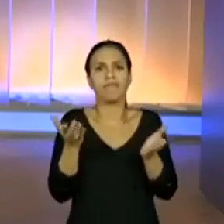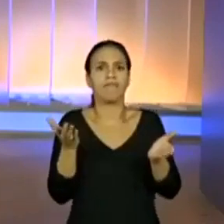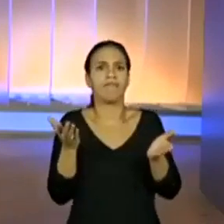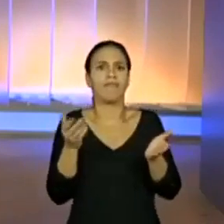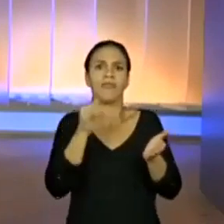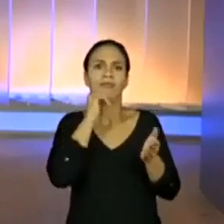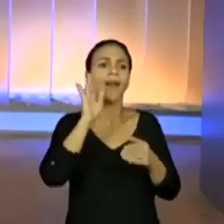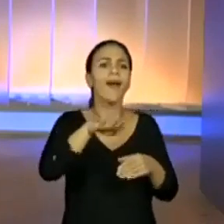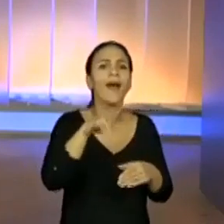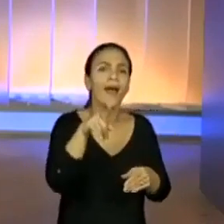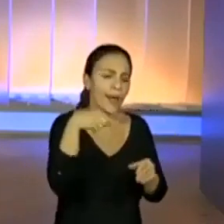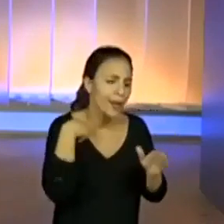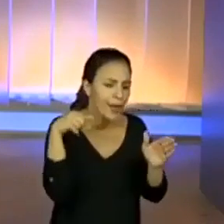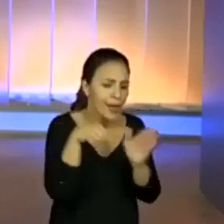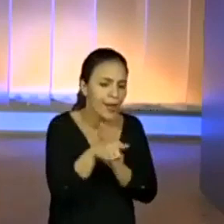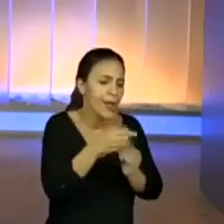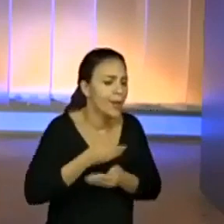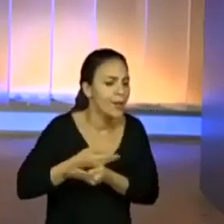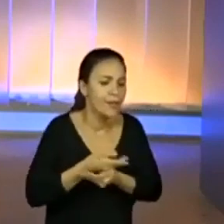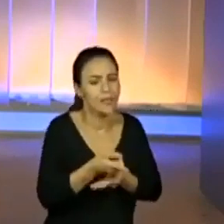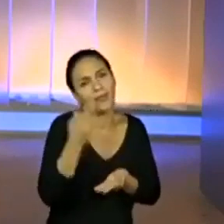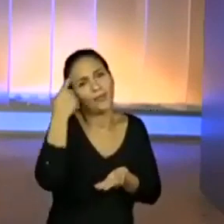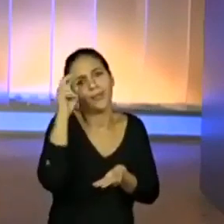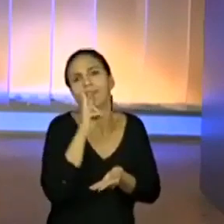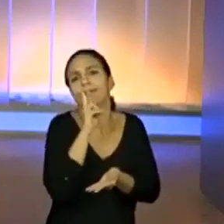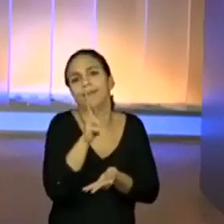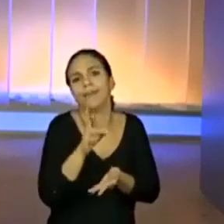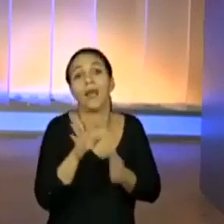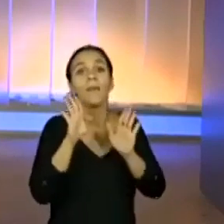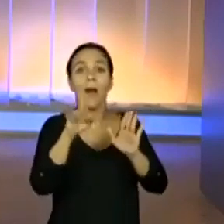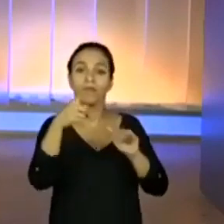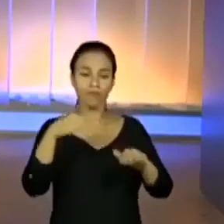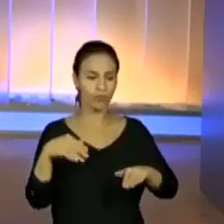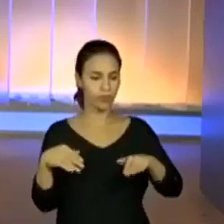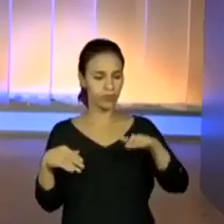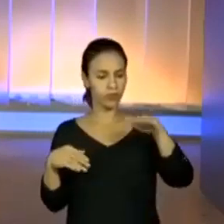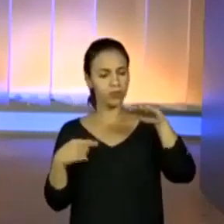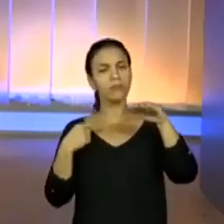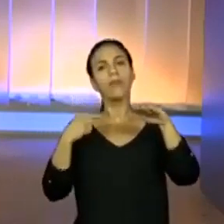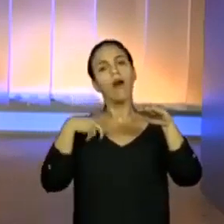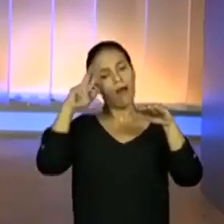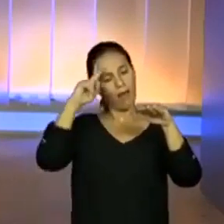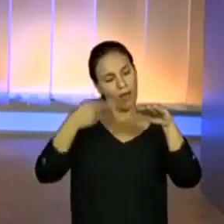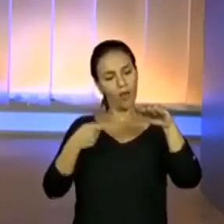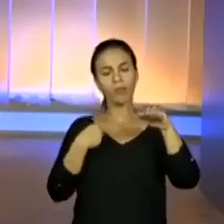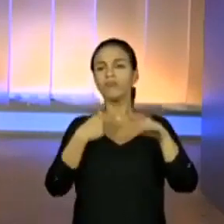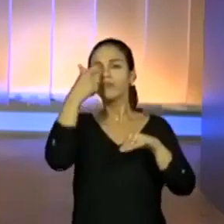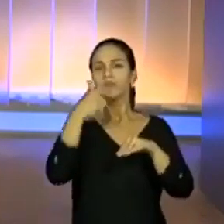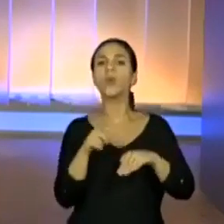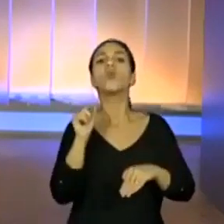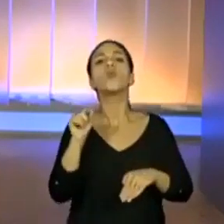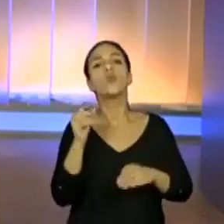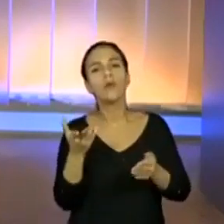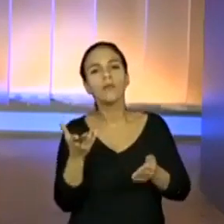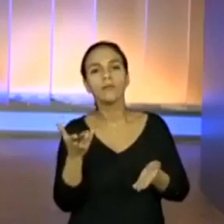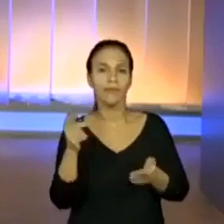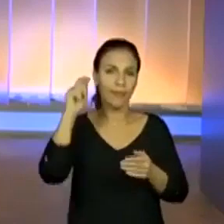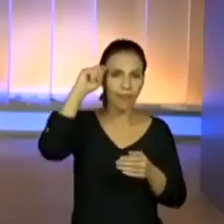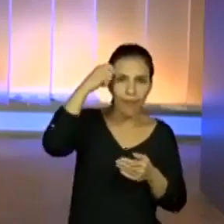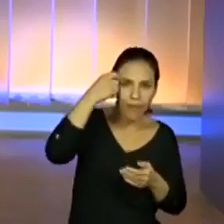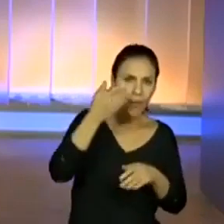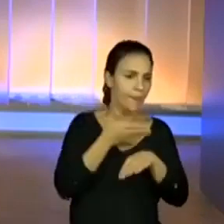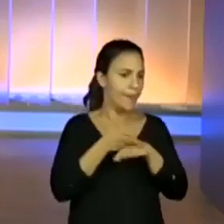chegar para um recém-nascido e falar, Ei, o que você é? Ele é pequenininho. Mas conforme vocês vão crescendo, vocês também vão se reconhecendo. O importante é se